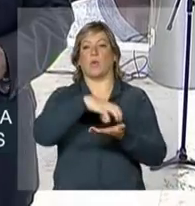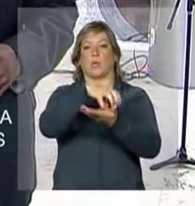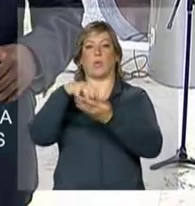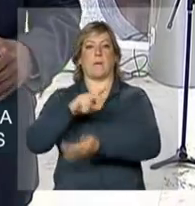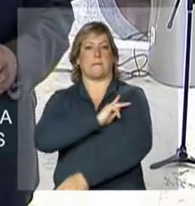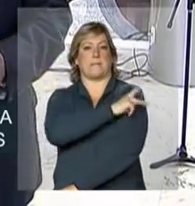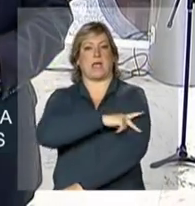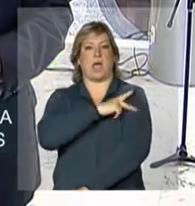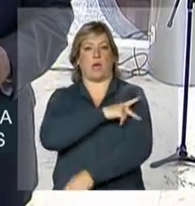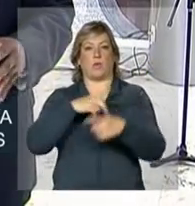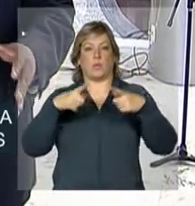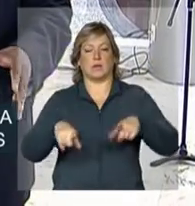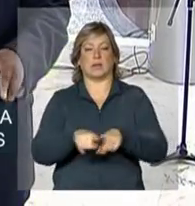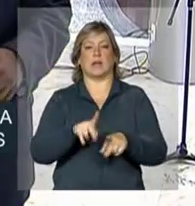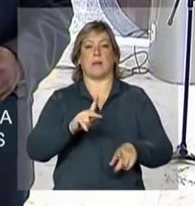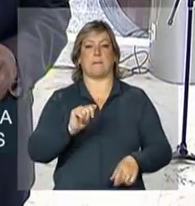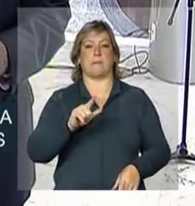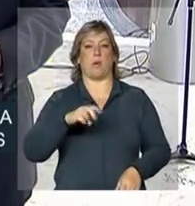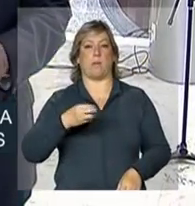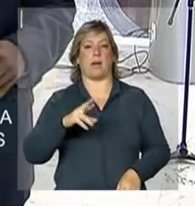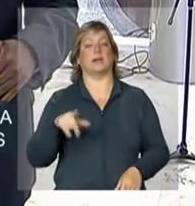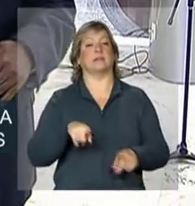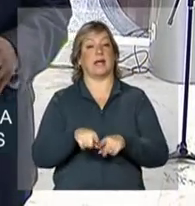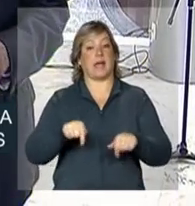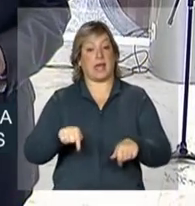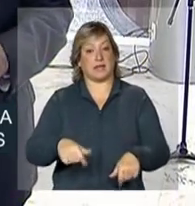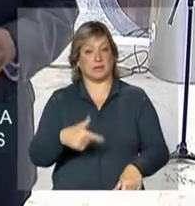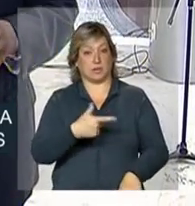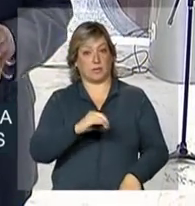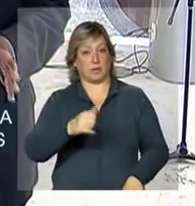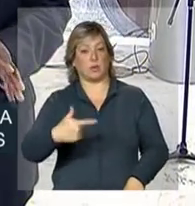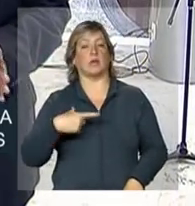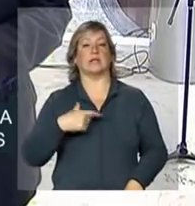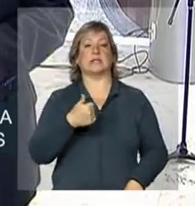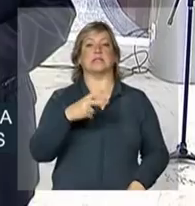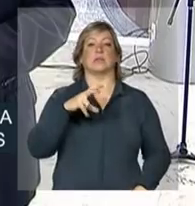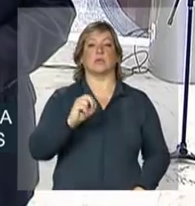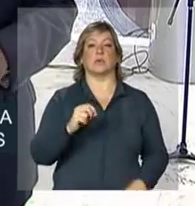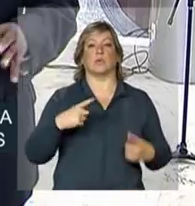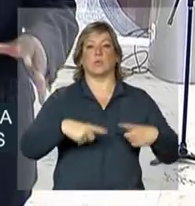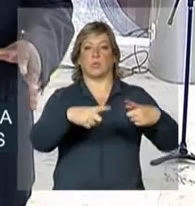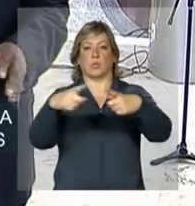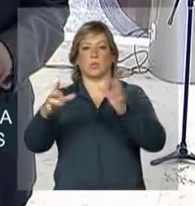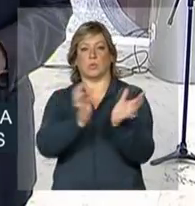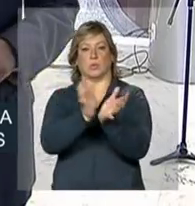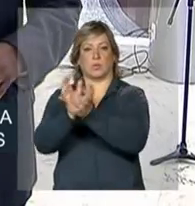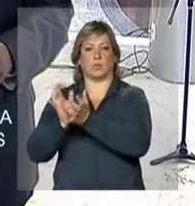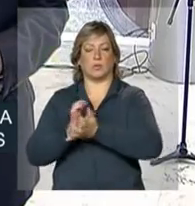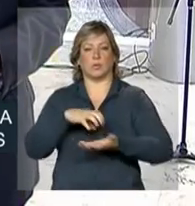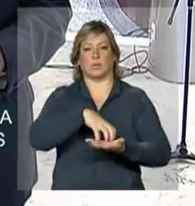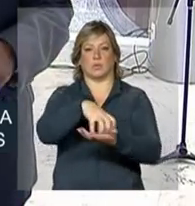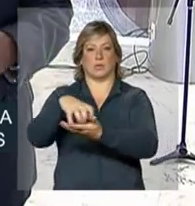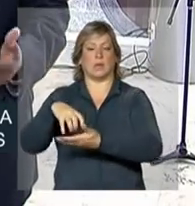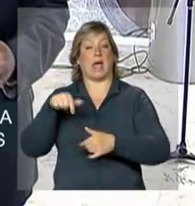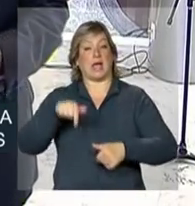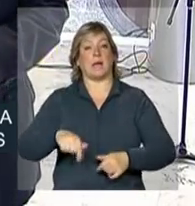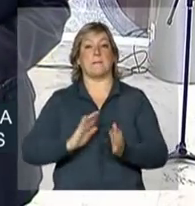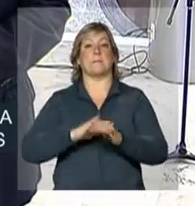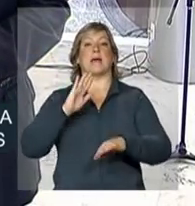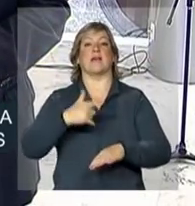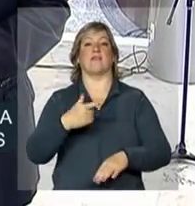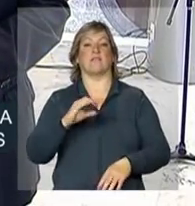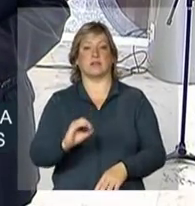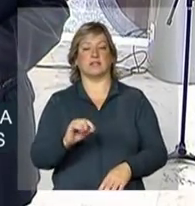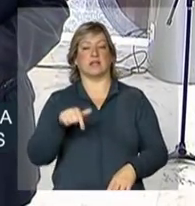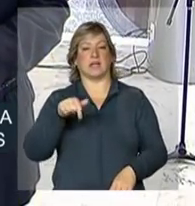Piauí. A Palmares pretende reconhecer ainda este ano cerca de 150 comunidades. Aqui nós vamos reconhecer mais de 20 comunidades